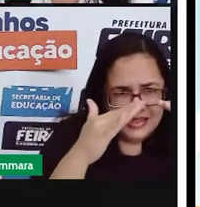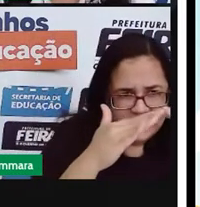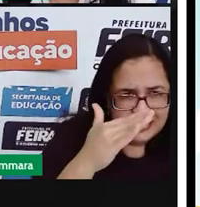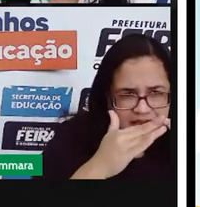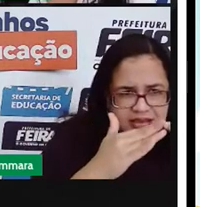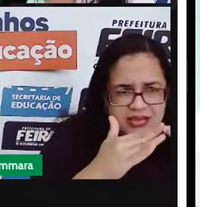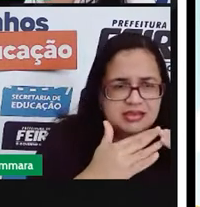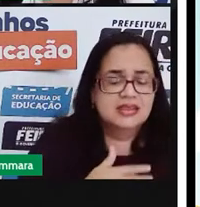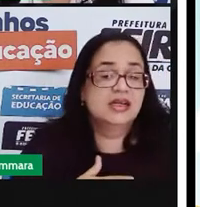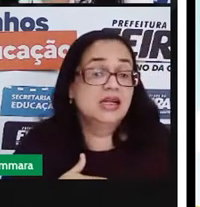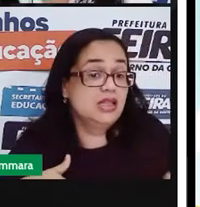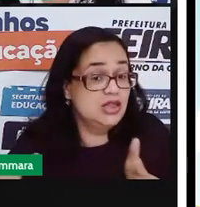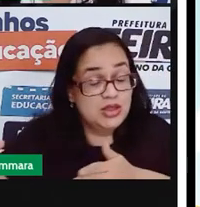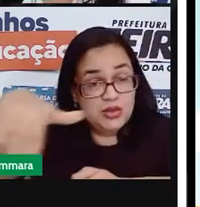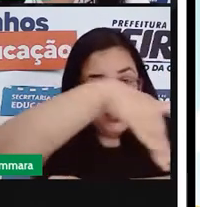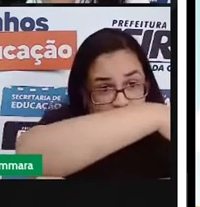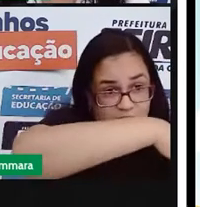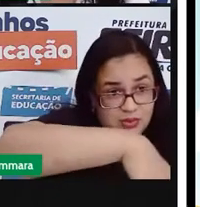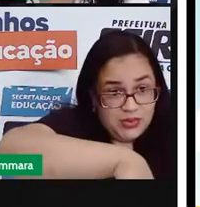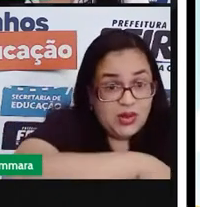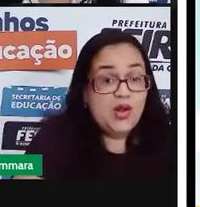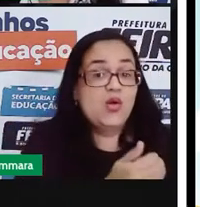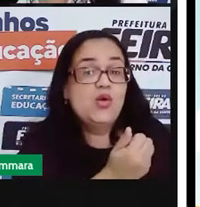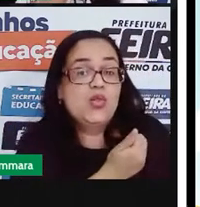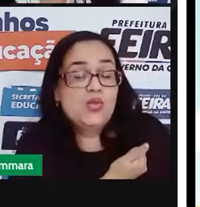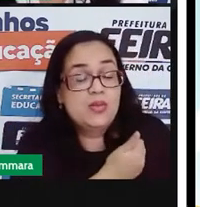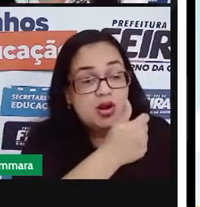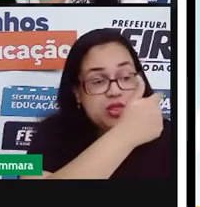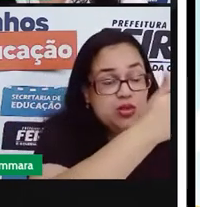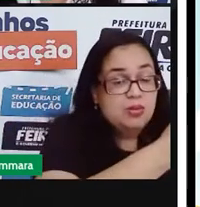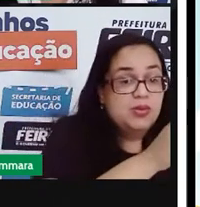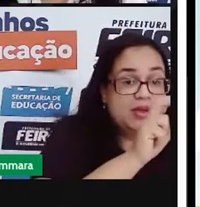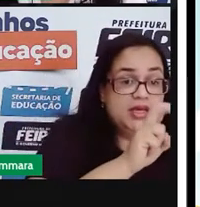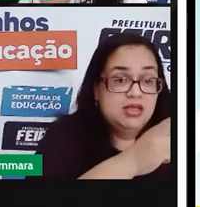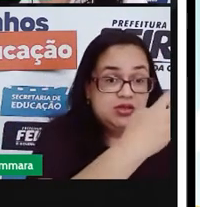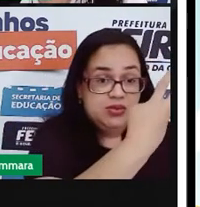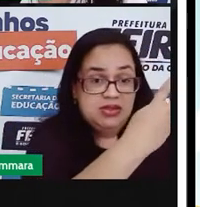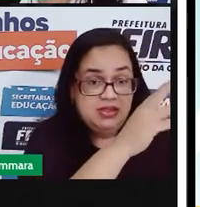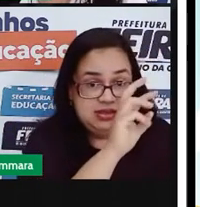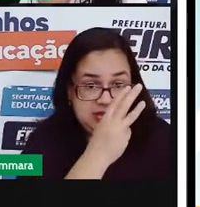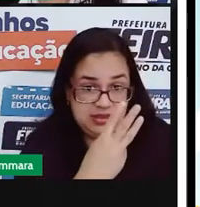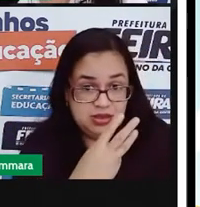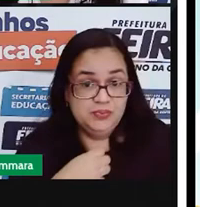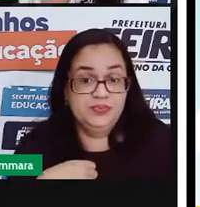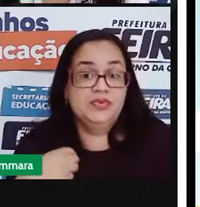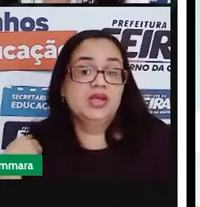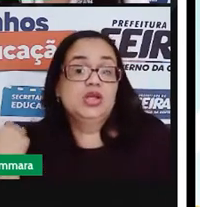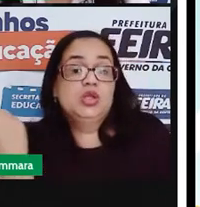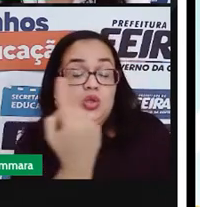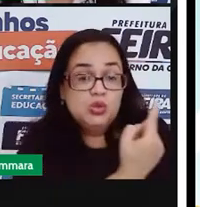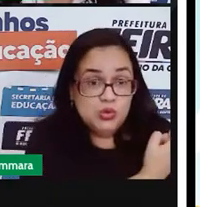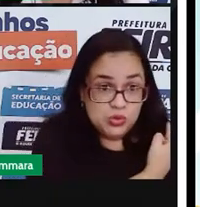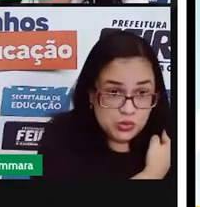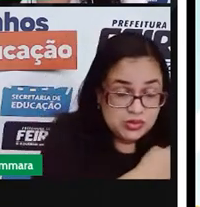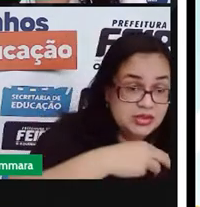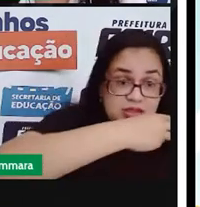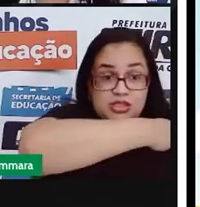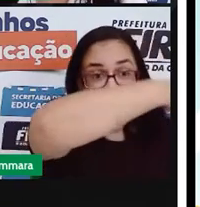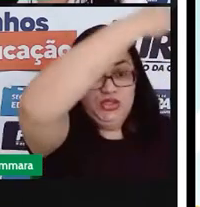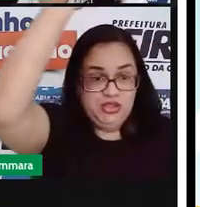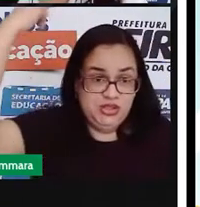Travessia da Passargada, 2543. Nossa Senhora do Rosário,